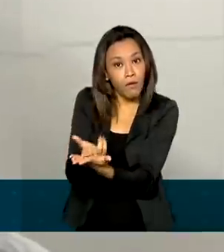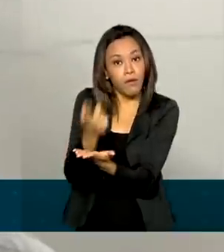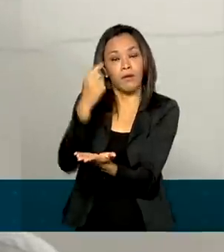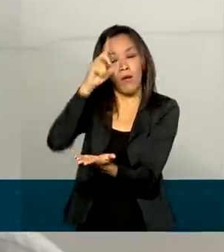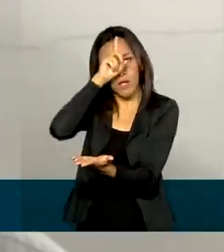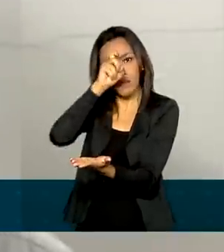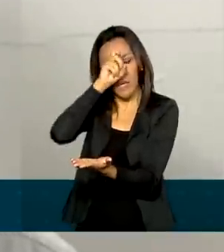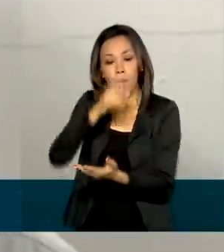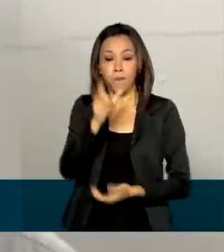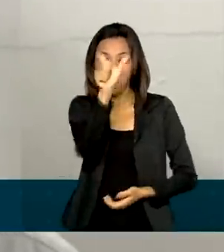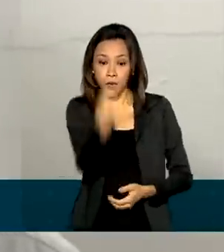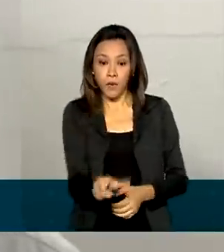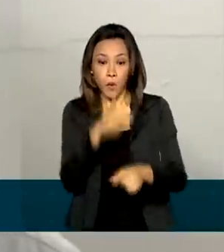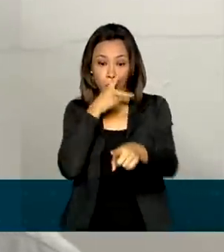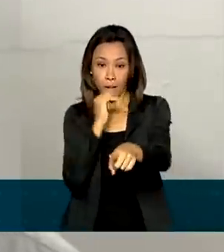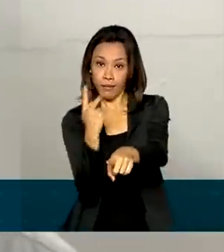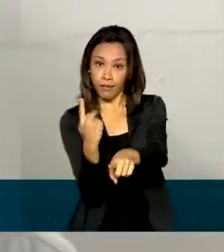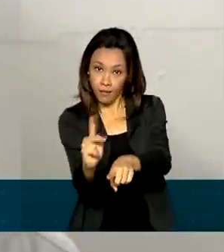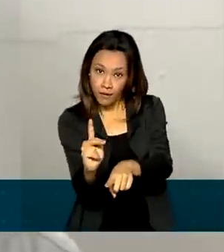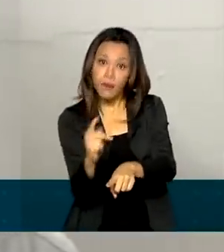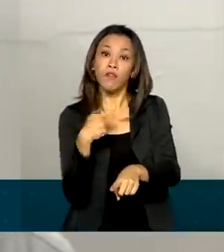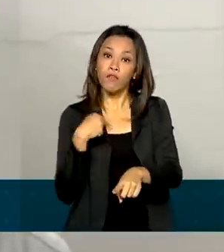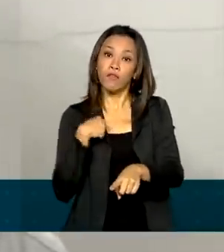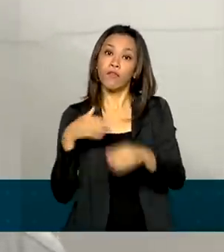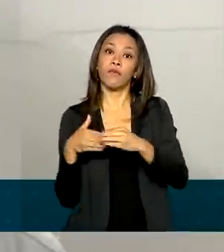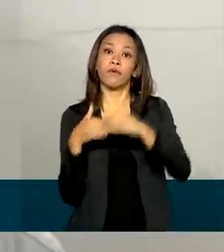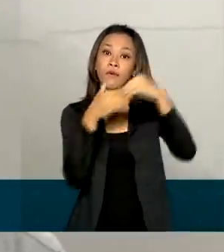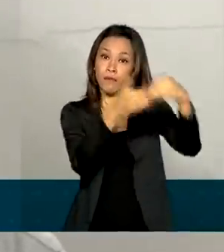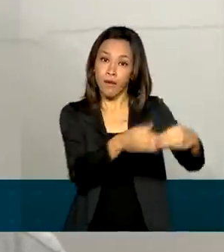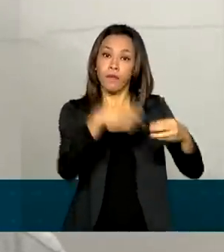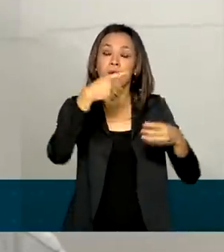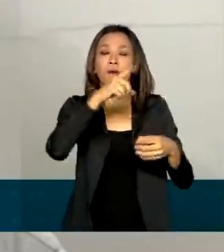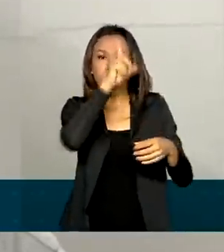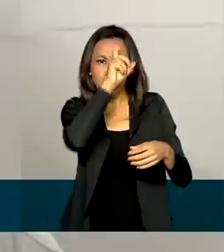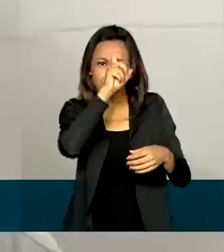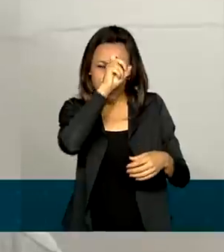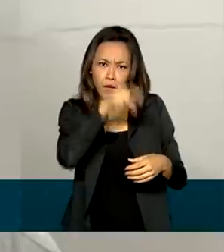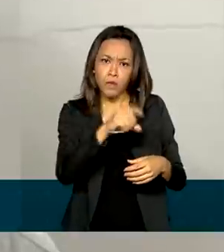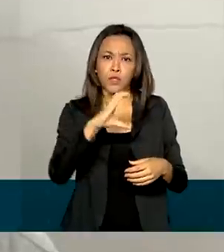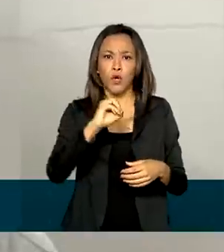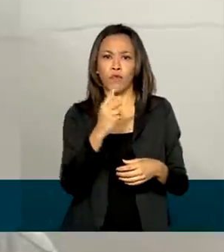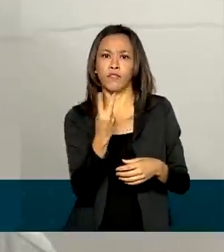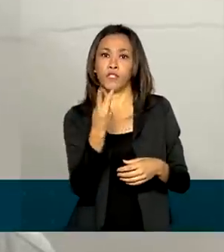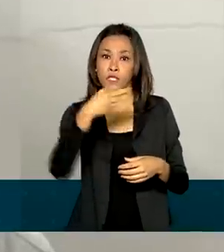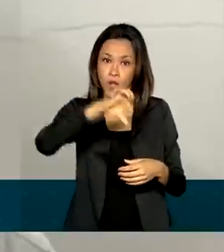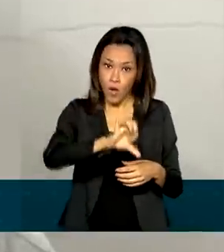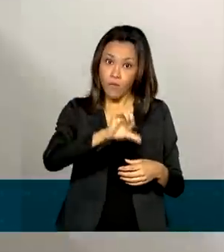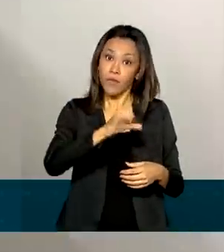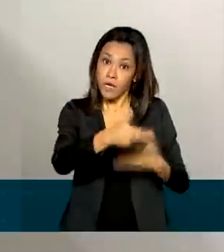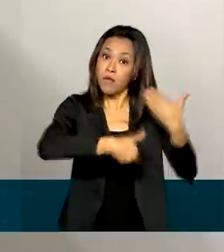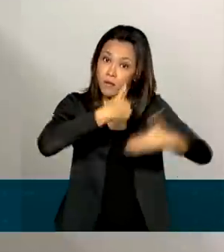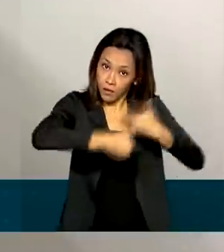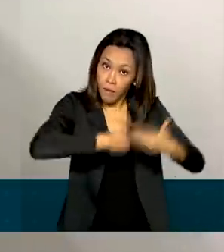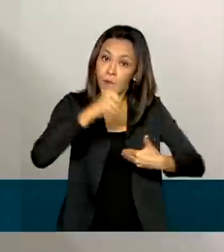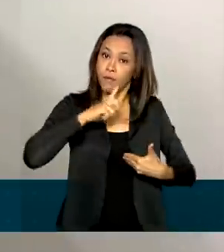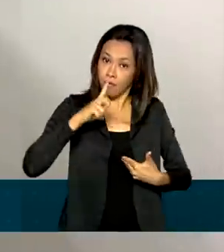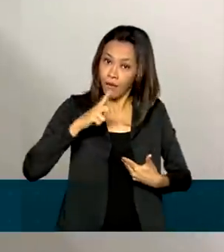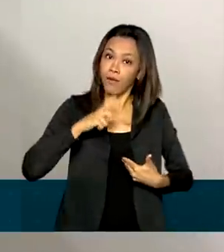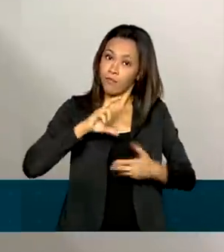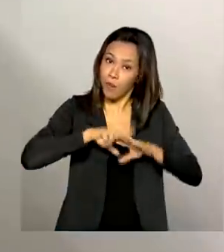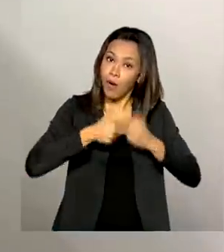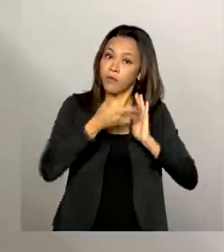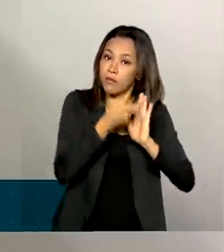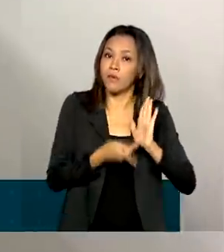foi internado em Contagem, em Minas Gerais, com Covid-19 e recebeu o tratamento idealizado pelo projeto. Todos aqui são